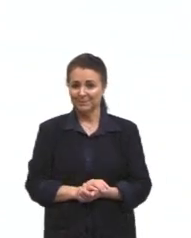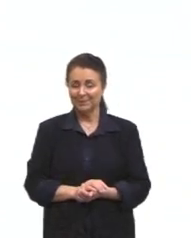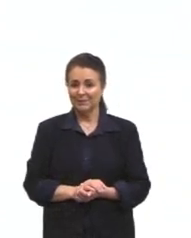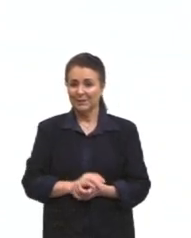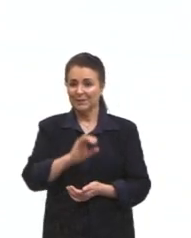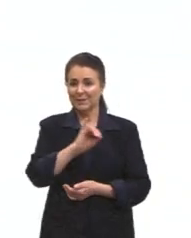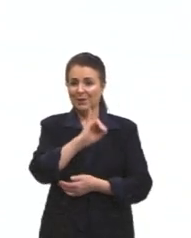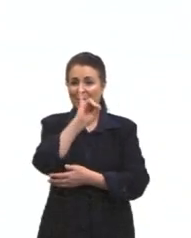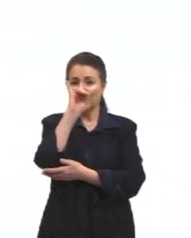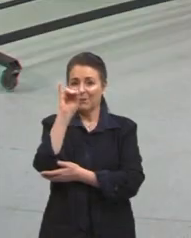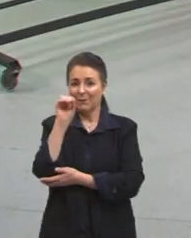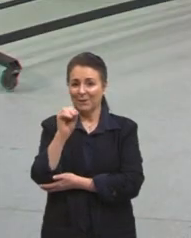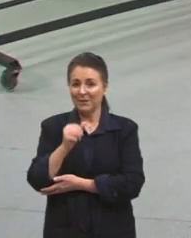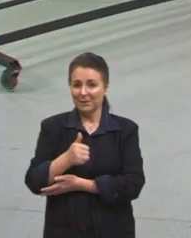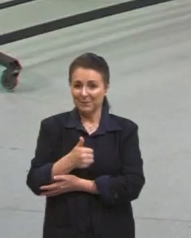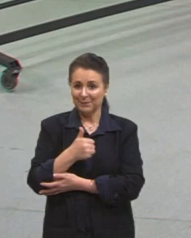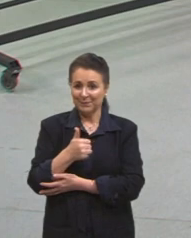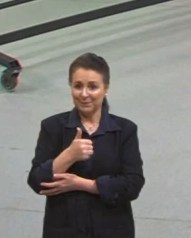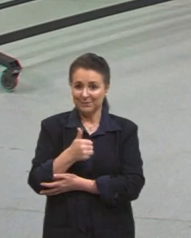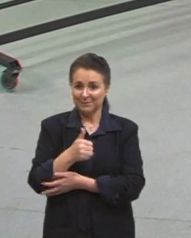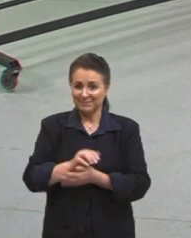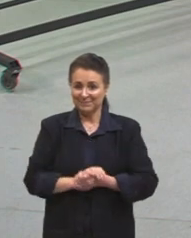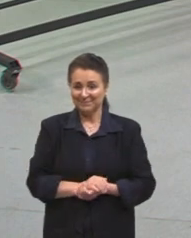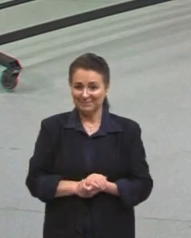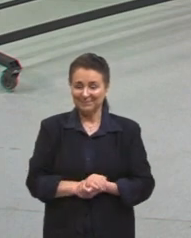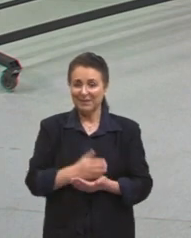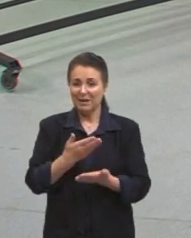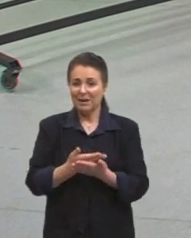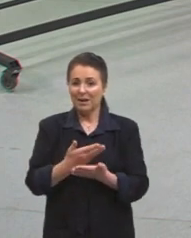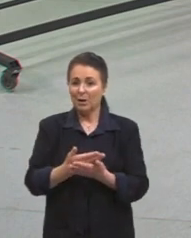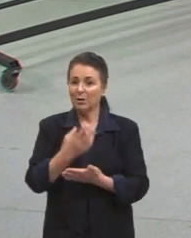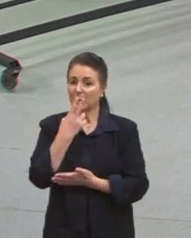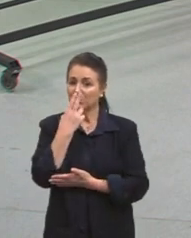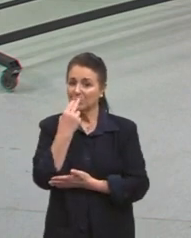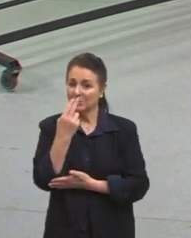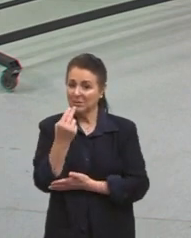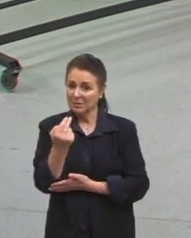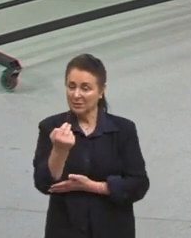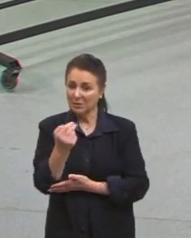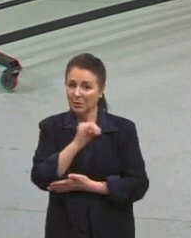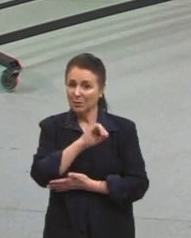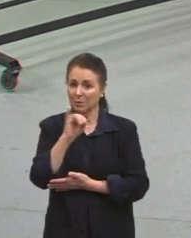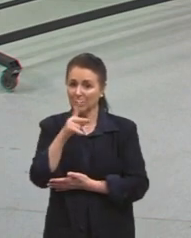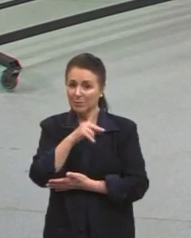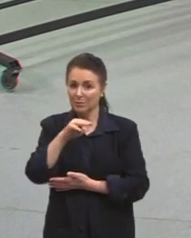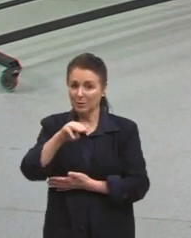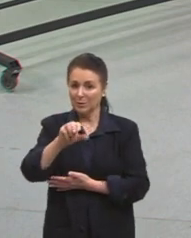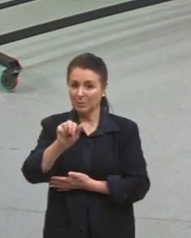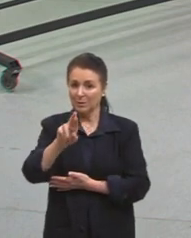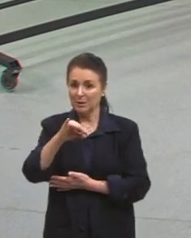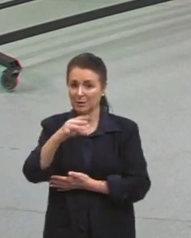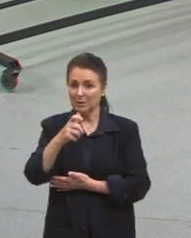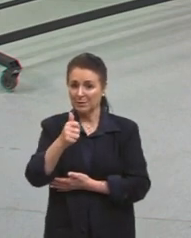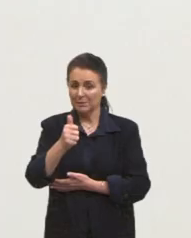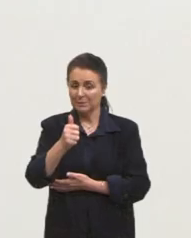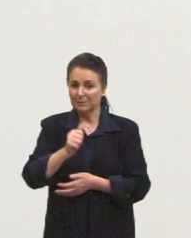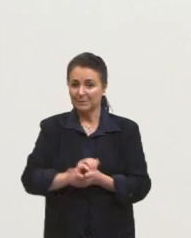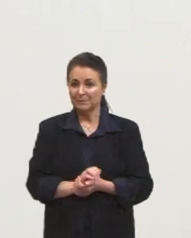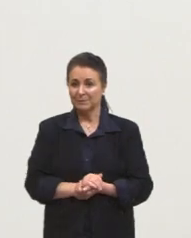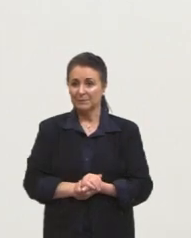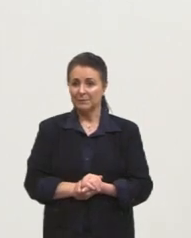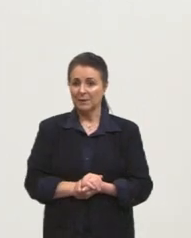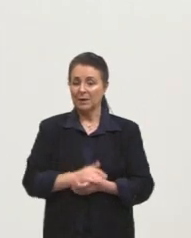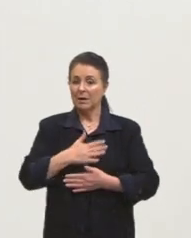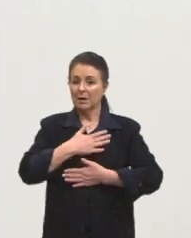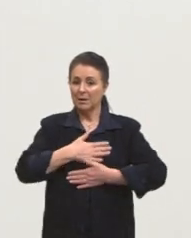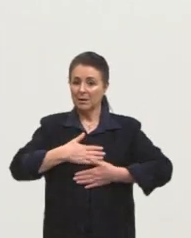Olá! Olá, pessoas da aula de língua inglesa. Olá, professora Márcia. Oi, Karine, tudo? Tudo bem. Que